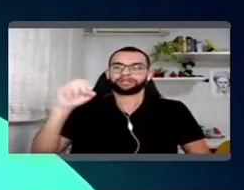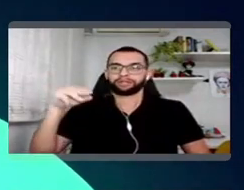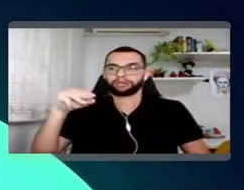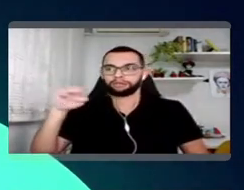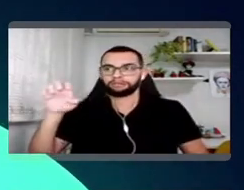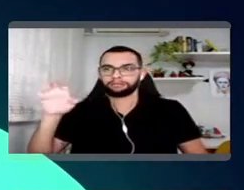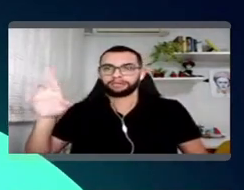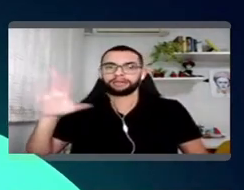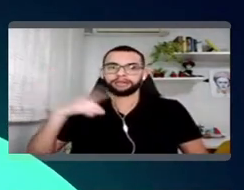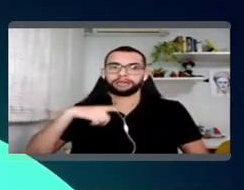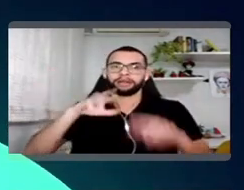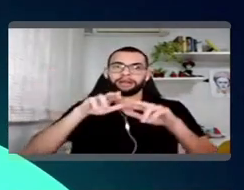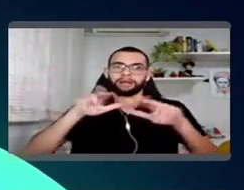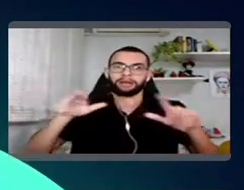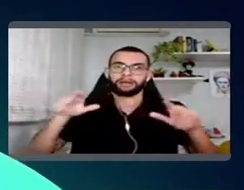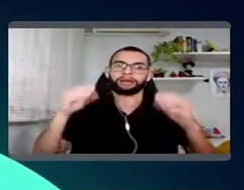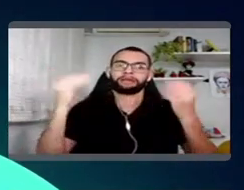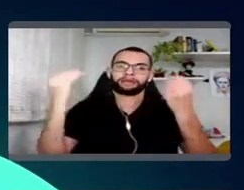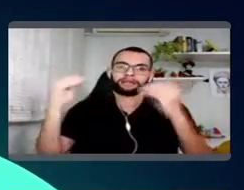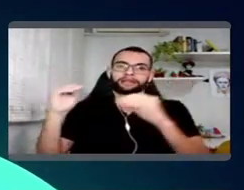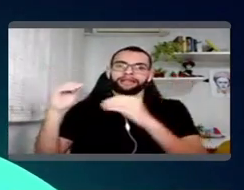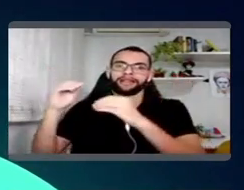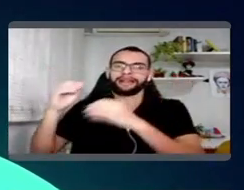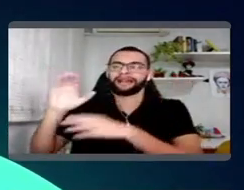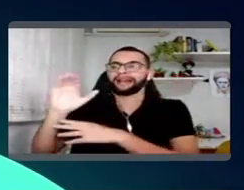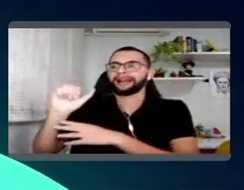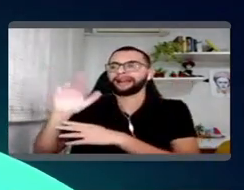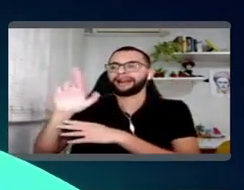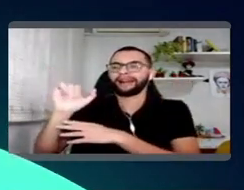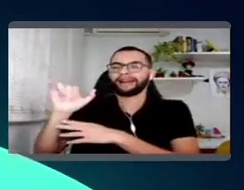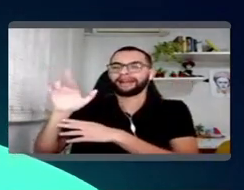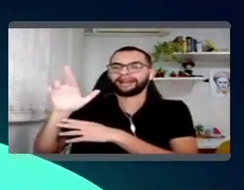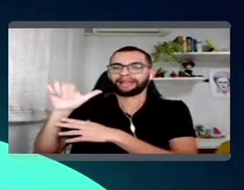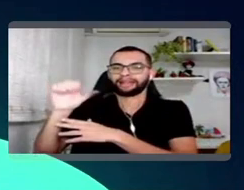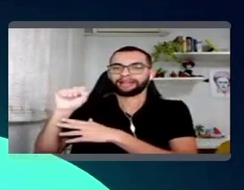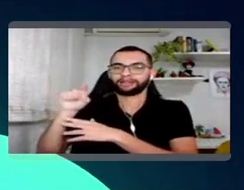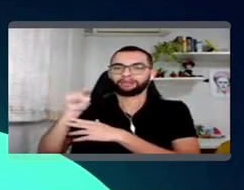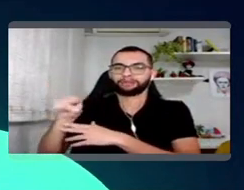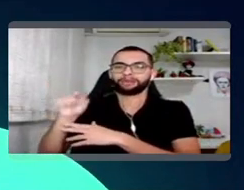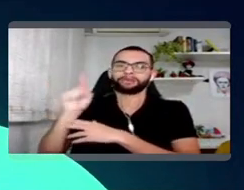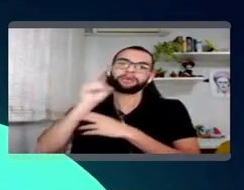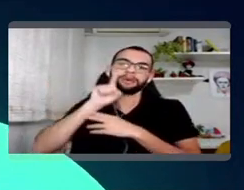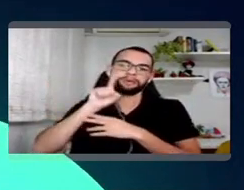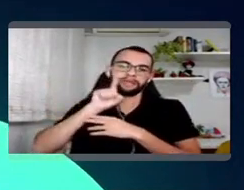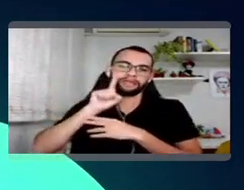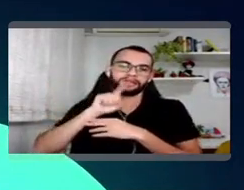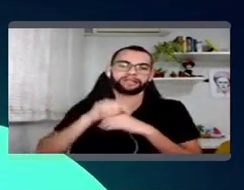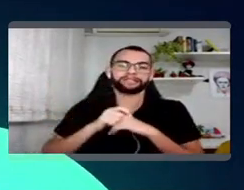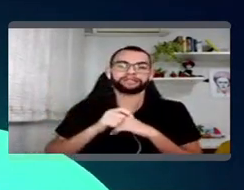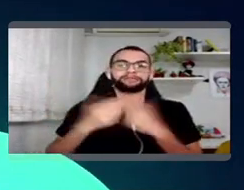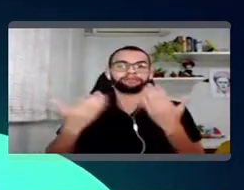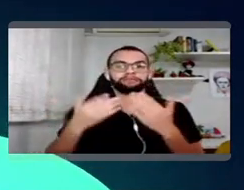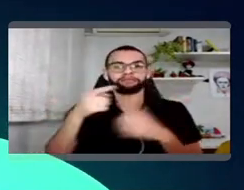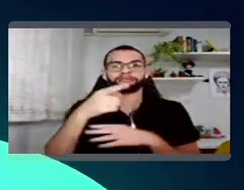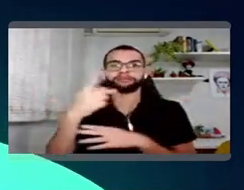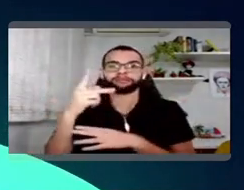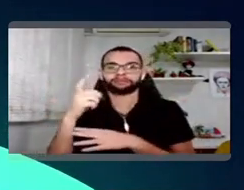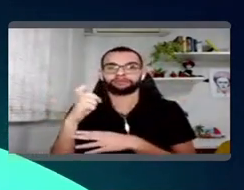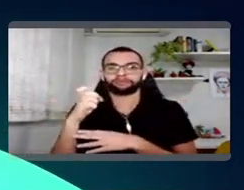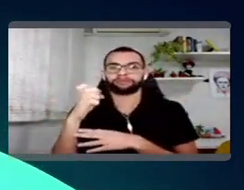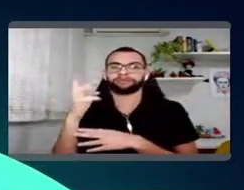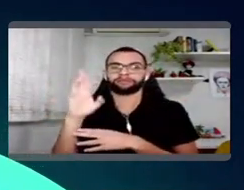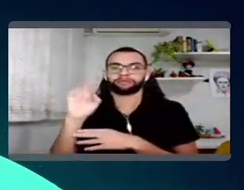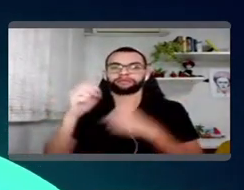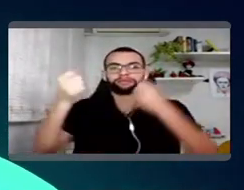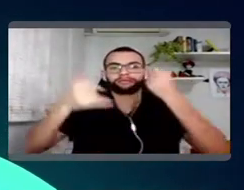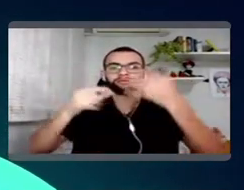carreiras.americanos. Mas vou deixar agora para que interessa, então, fazer aí o convite para o Pedro, de fato, aí trazer um pouco da trajetória dele, do